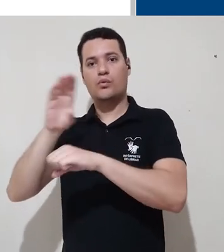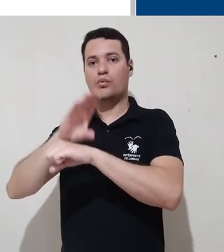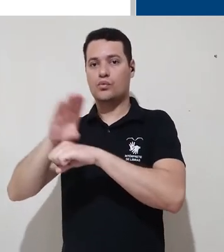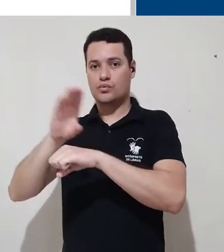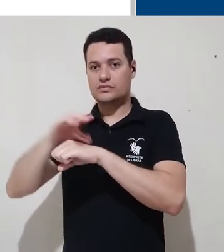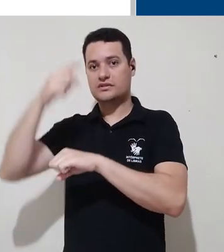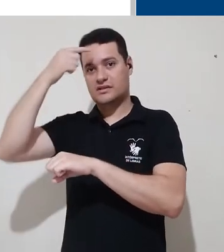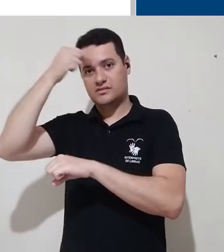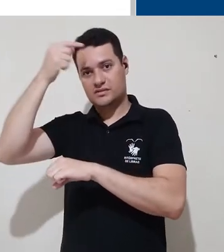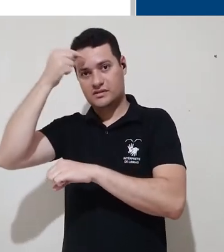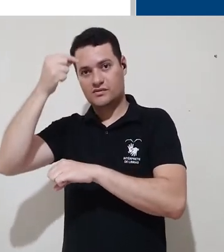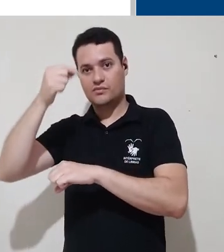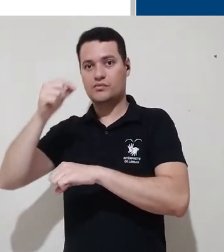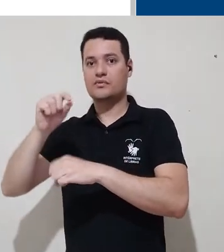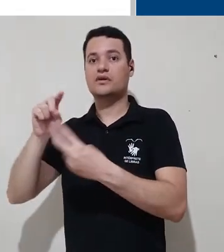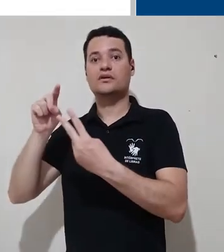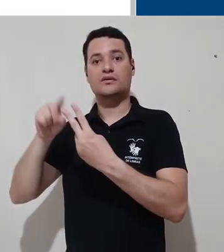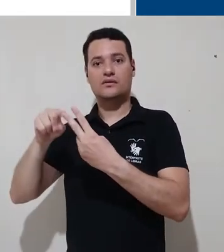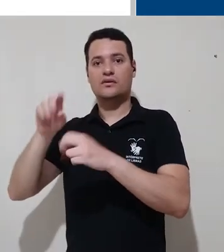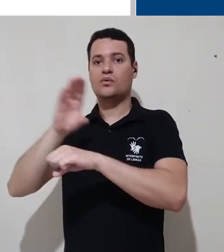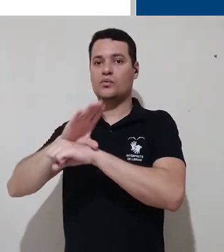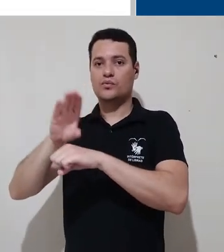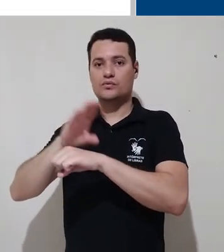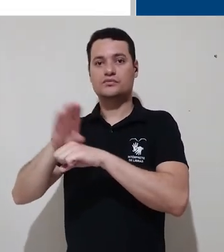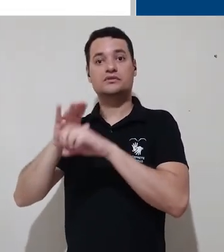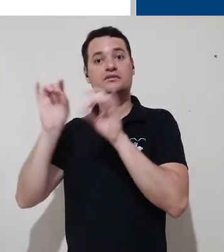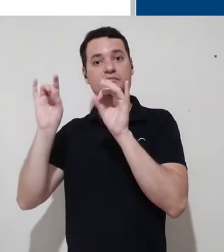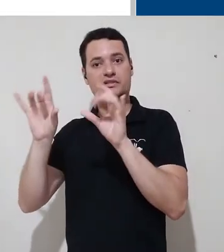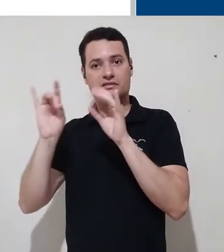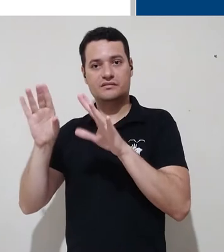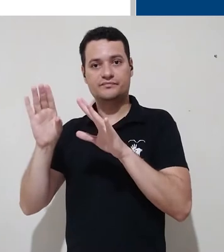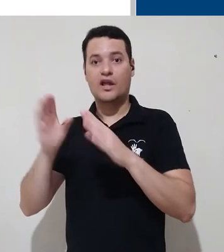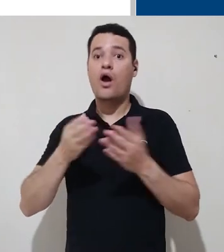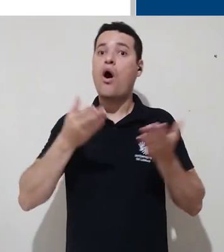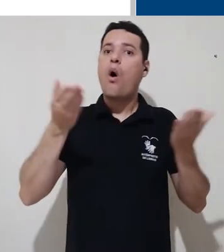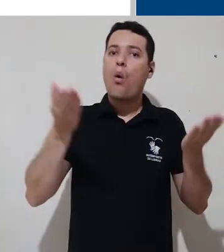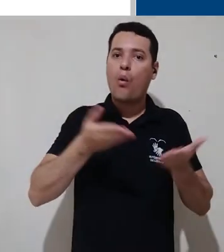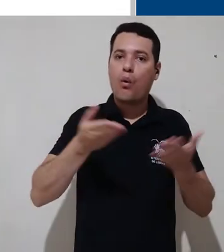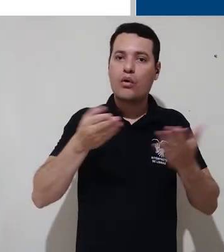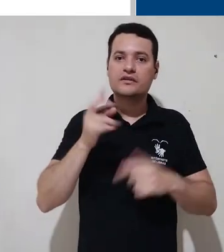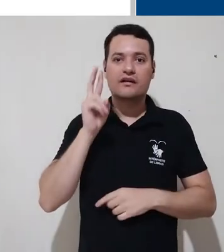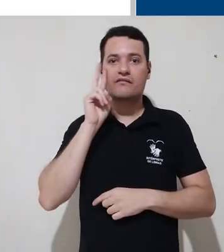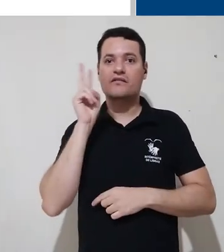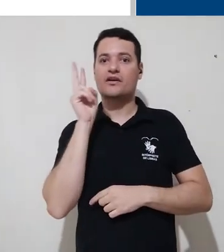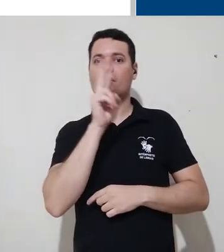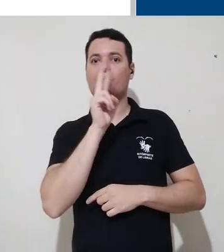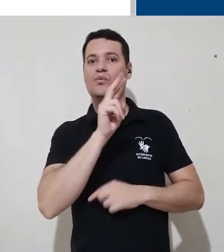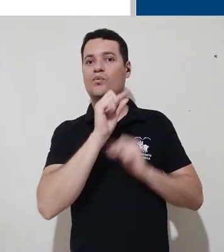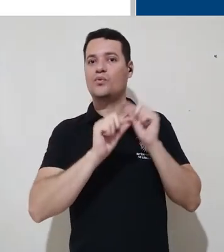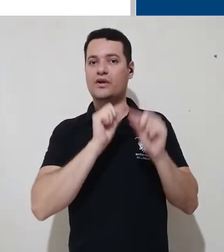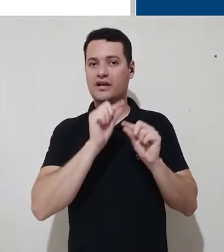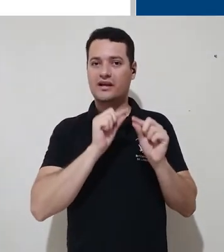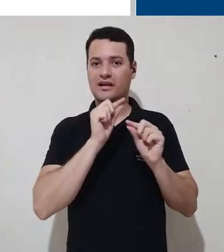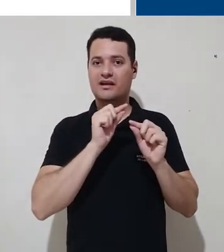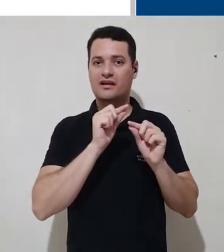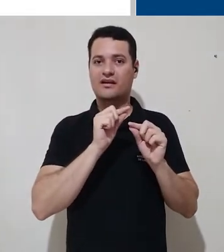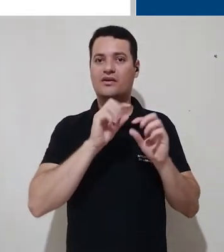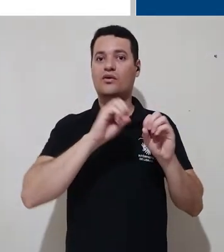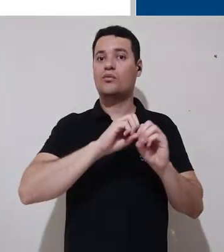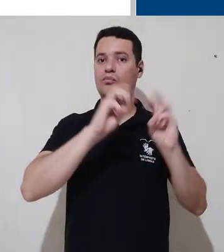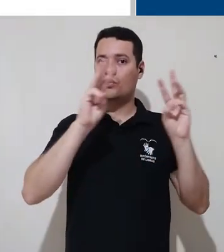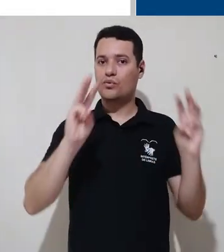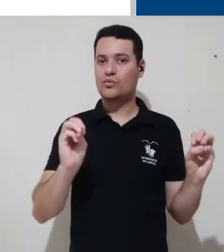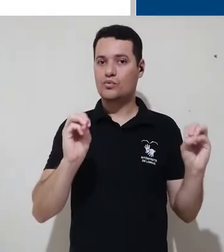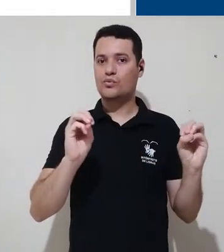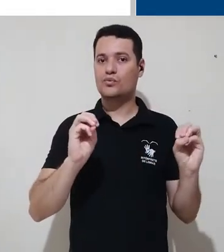para os cursos de especialização. Hoje, nós estamos vendo a tela inicial do Moodle da plataforma de